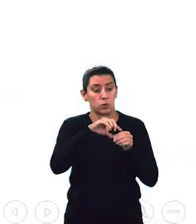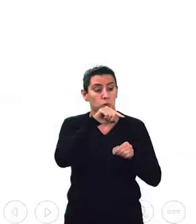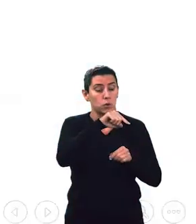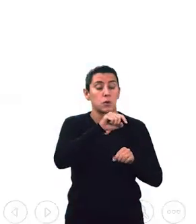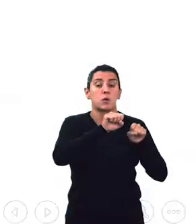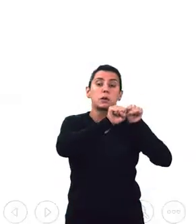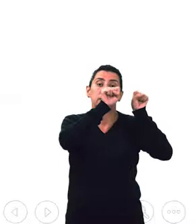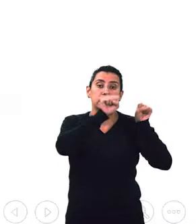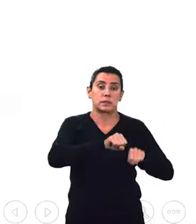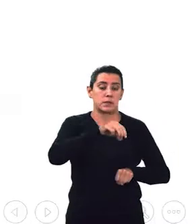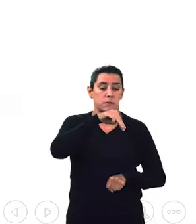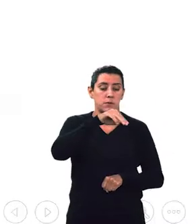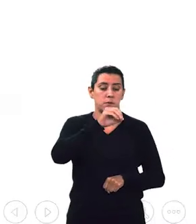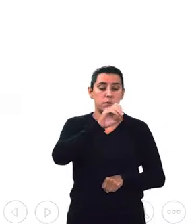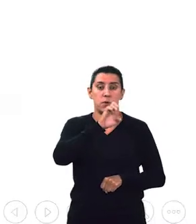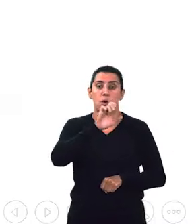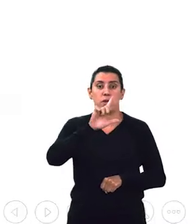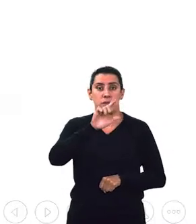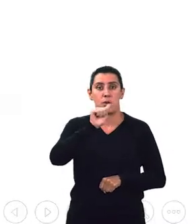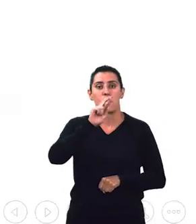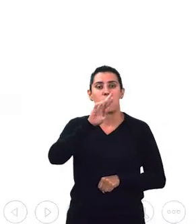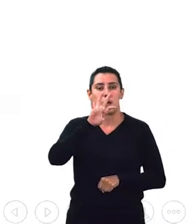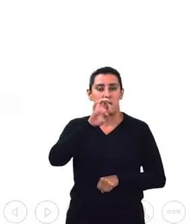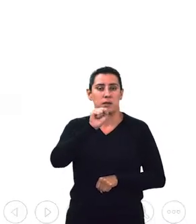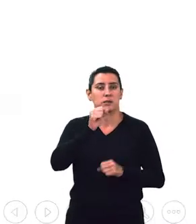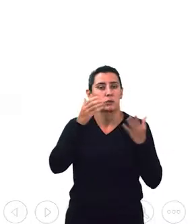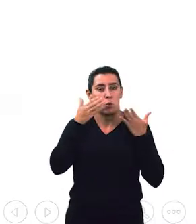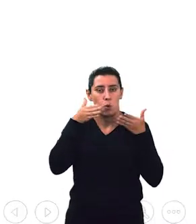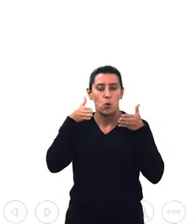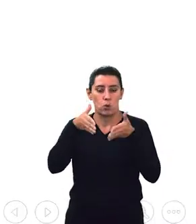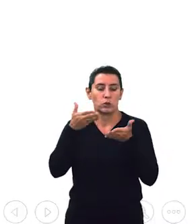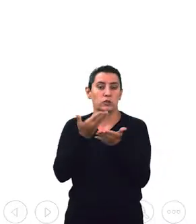Esse será o foco da nossa atividade de hoje.